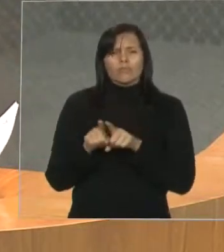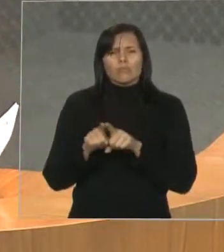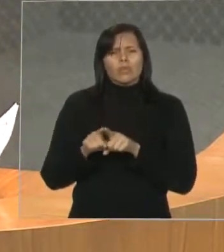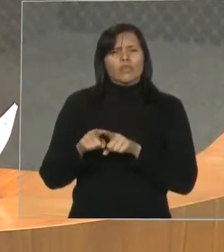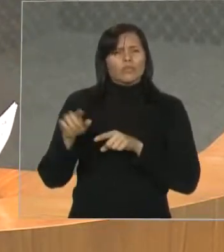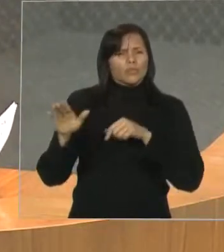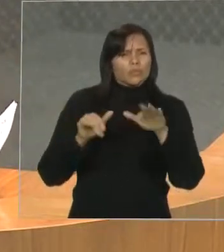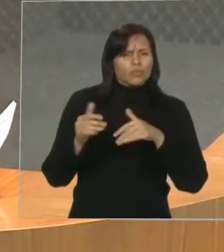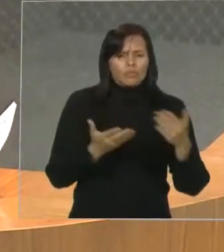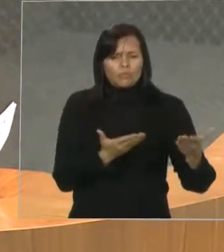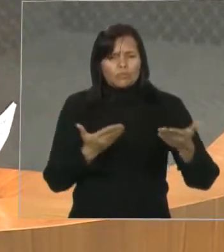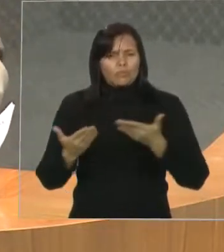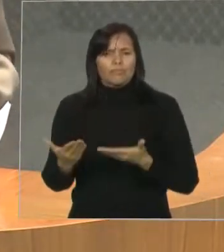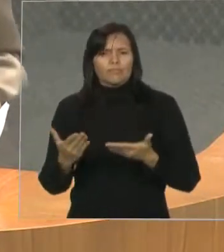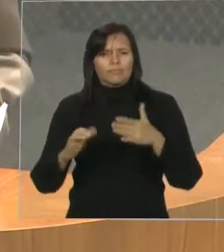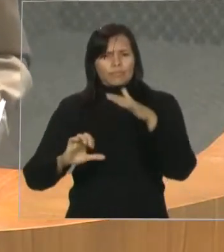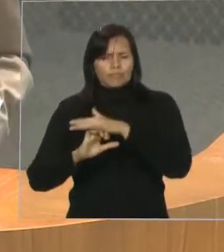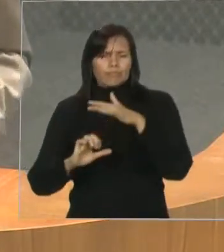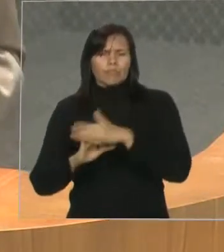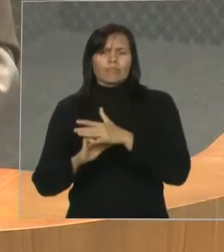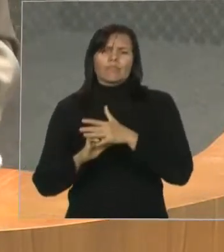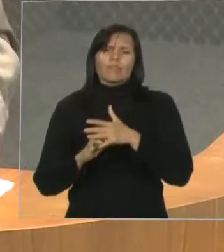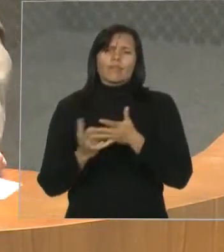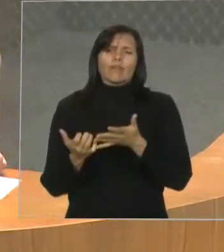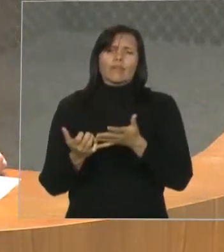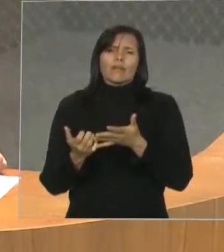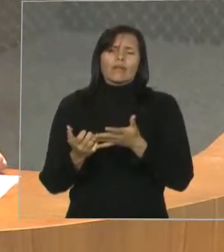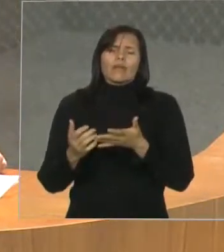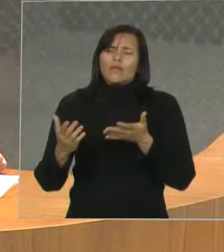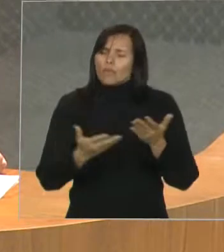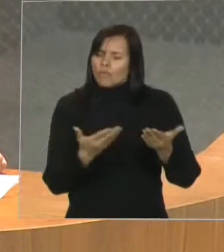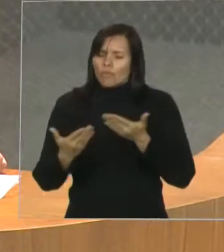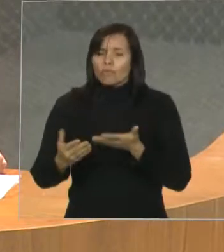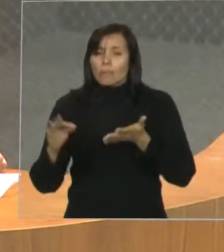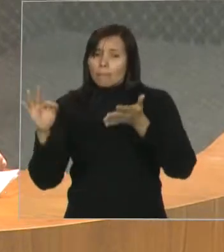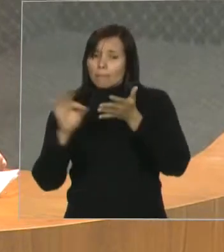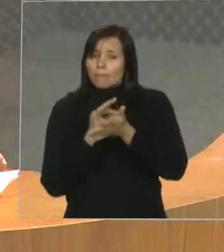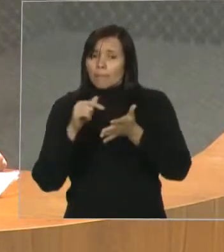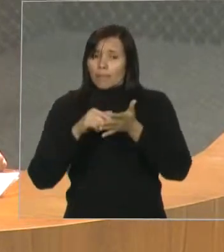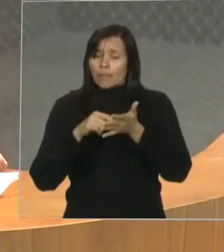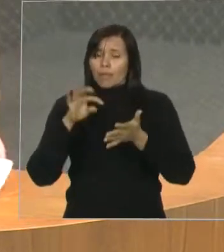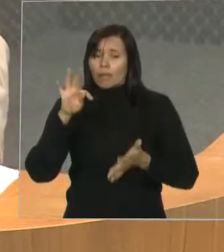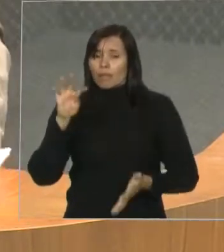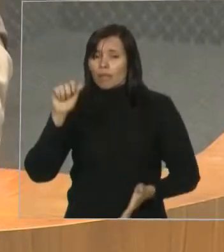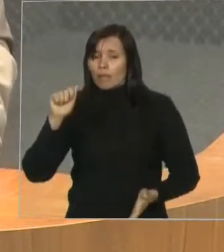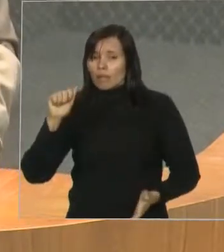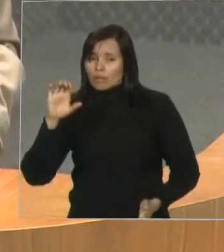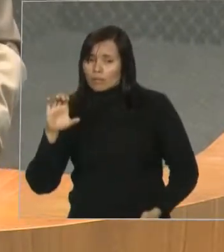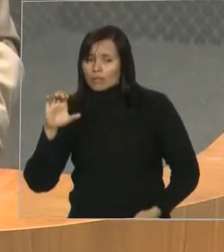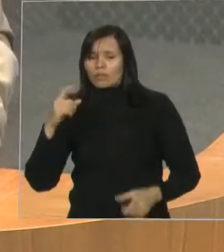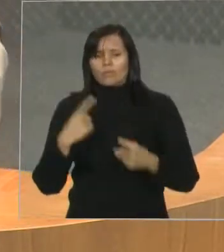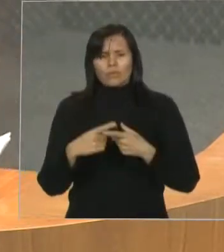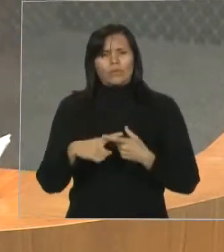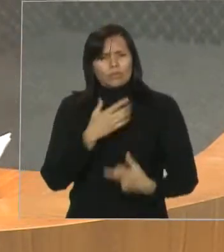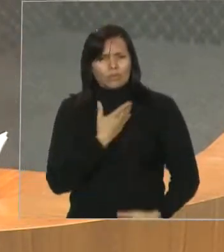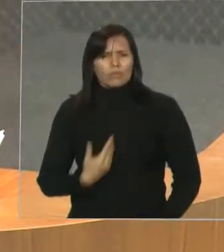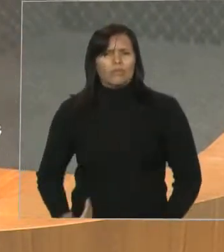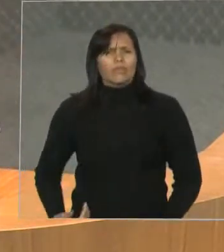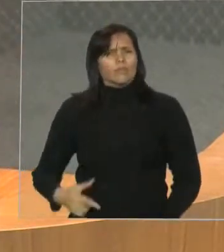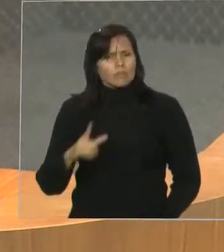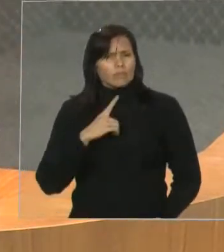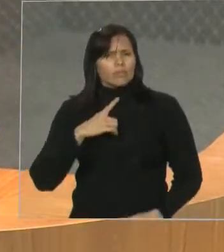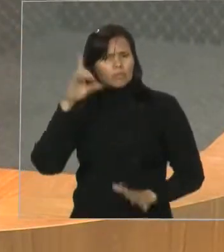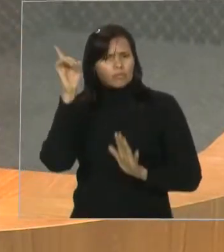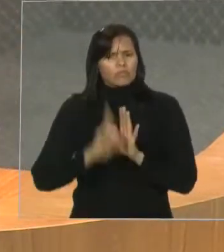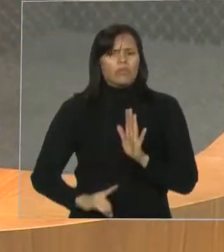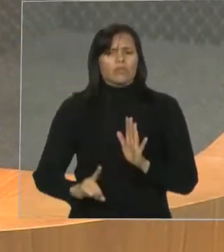convidá-las a assinar um TAC, porque o Estado tem a concessão, o Estado tem toda a prerrogativa de direito e deve exigir, não